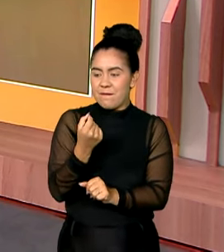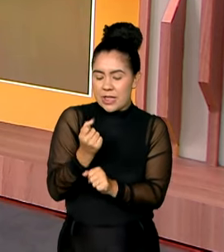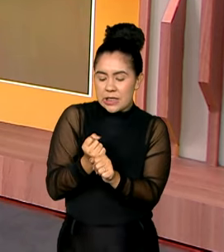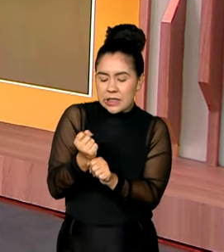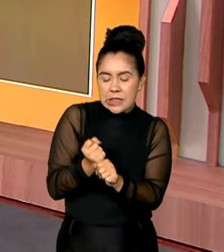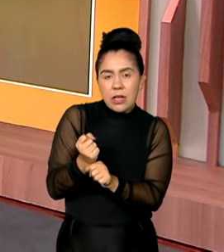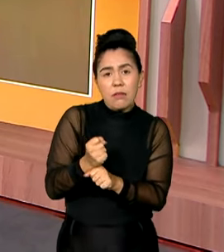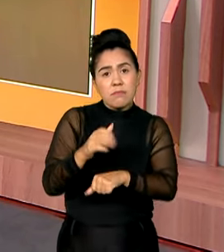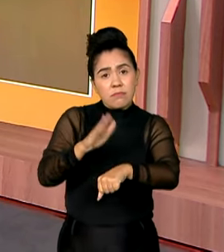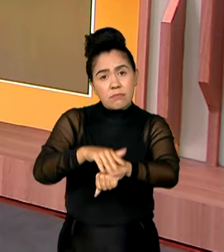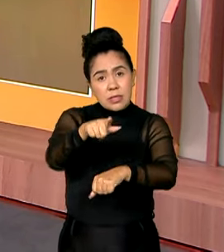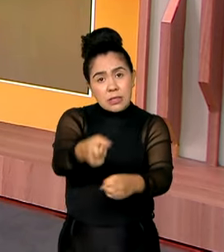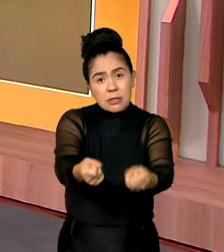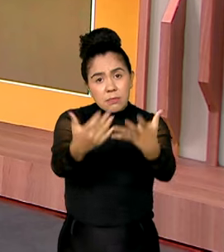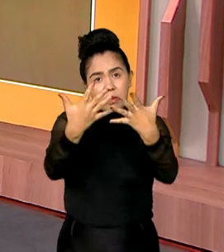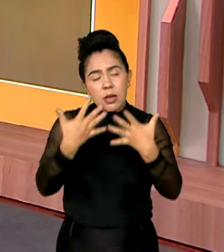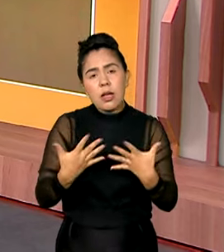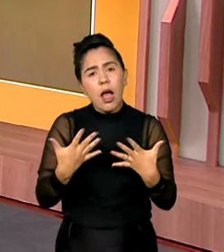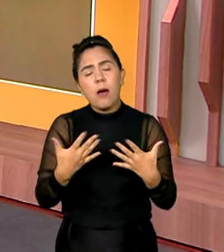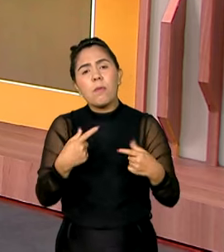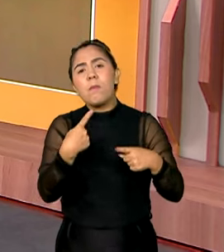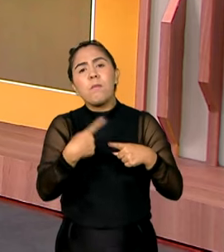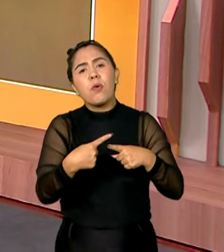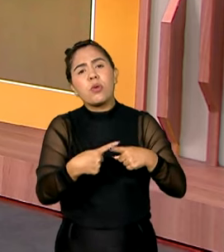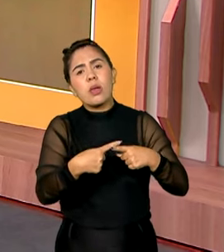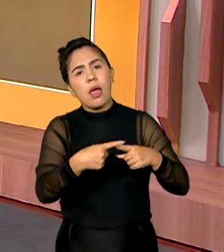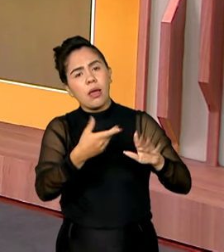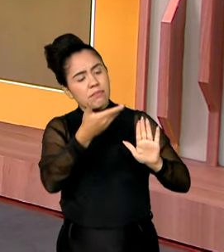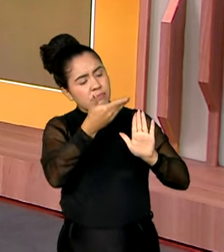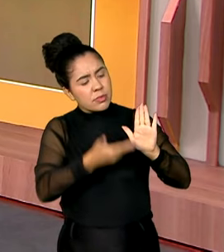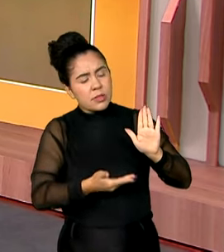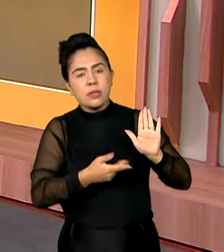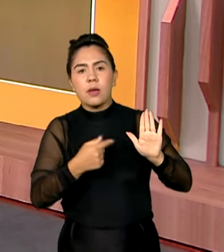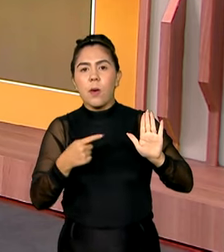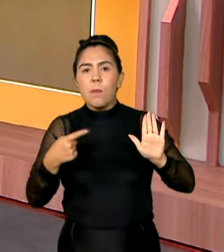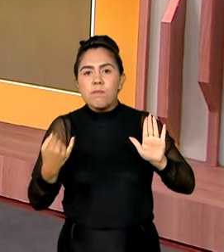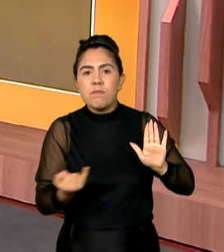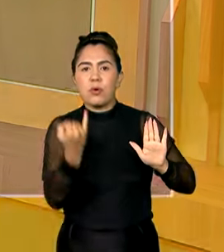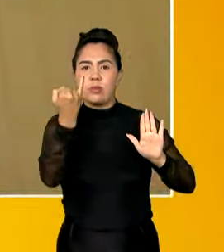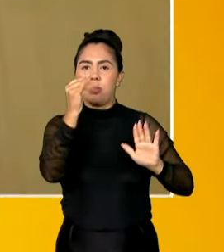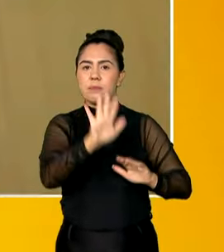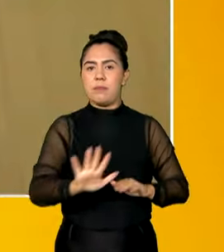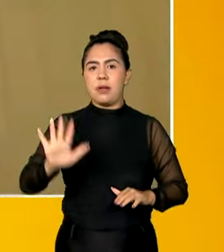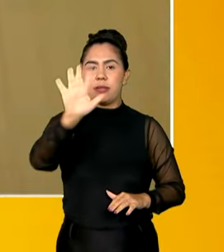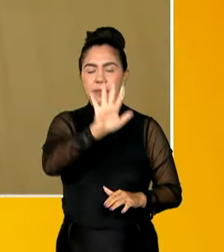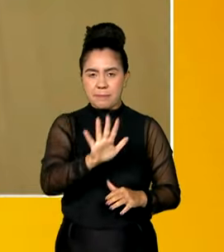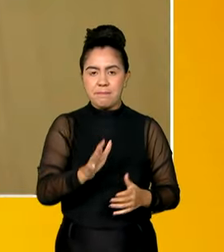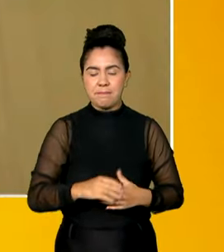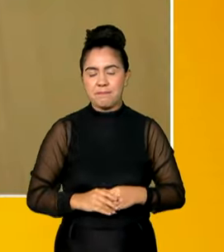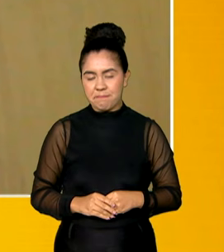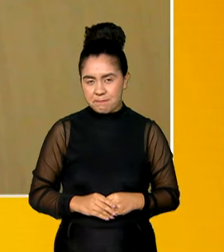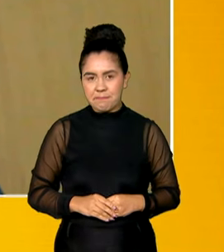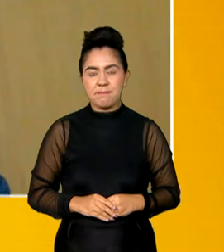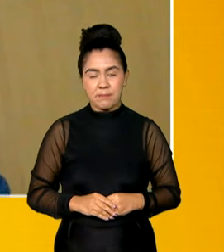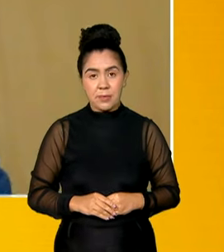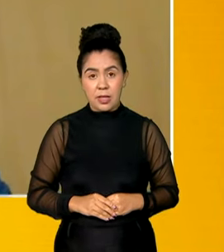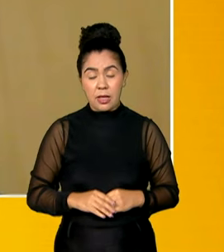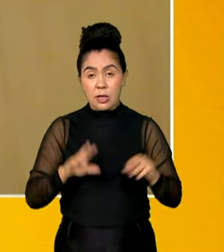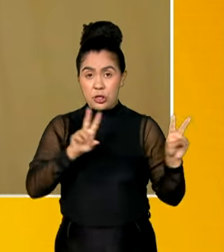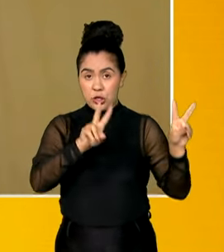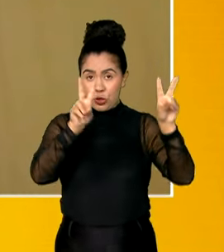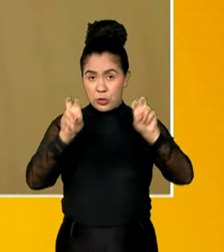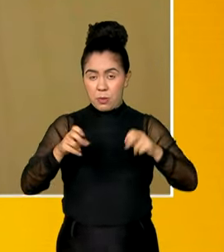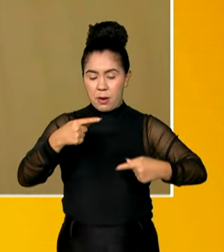Eu queria que o senhor explicasse a importância dessa política para o país. Sim. A Política Nacional Cultura Viva,